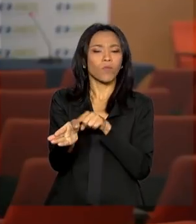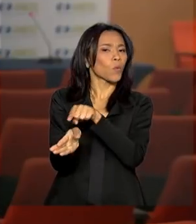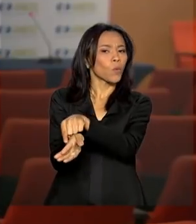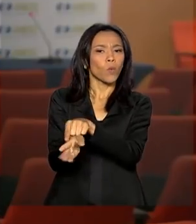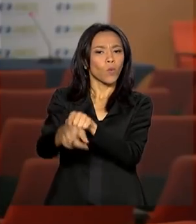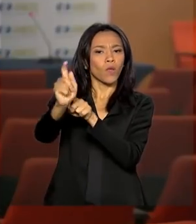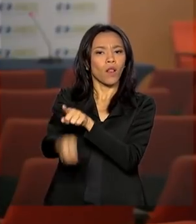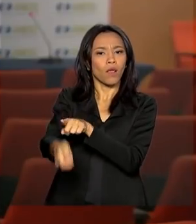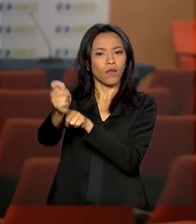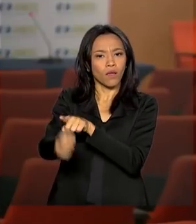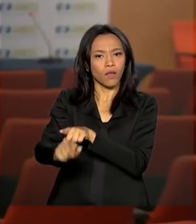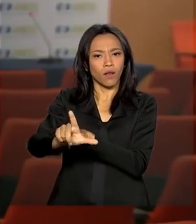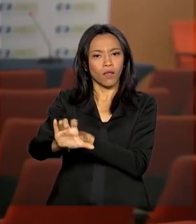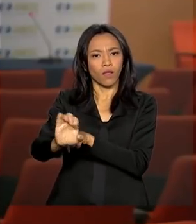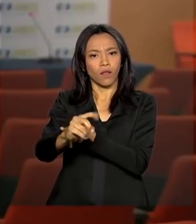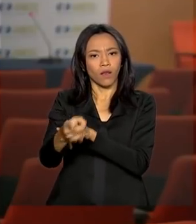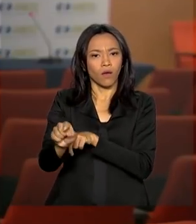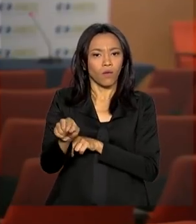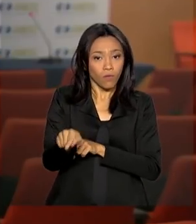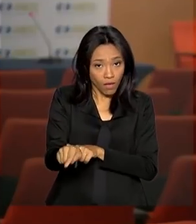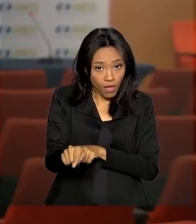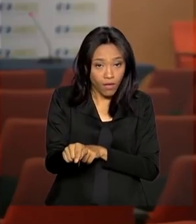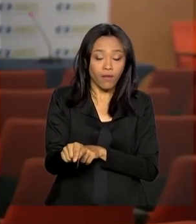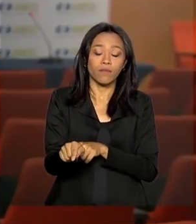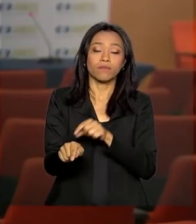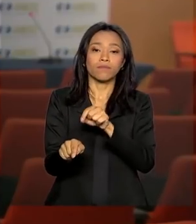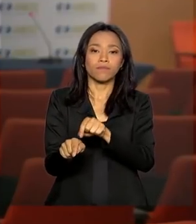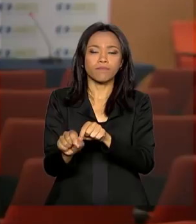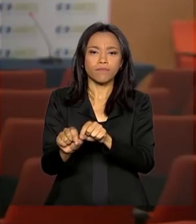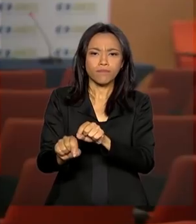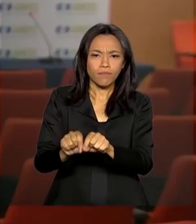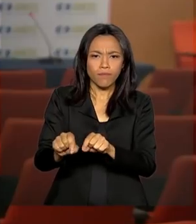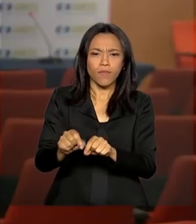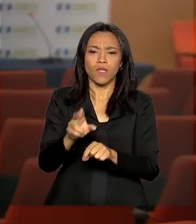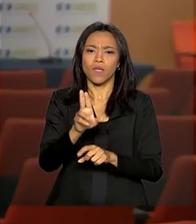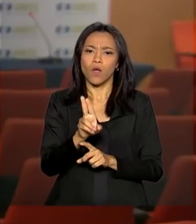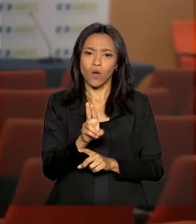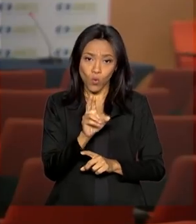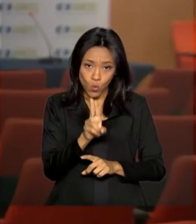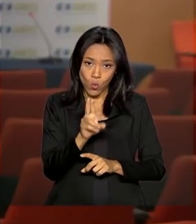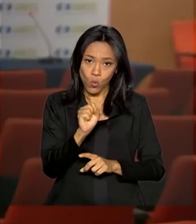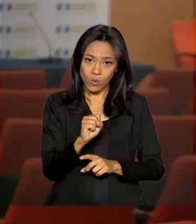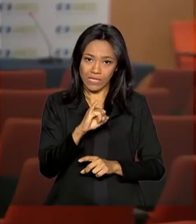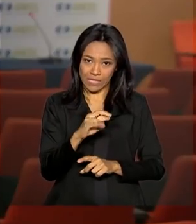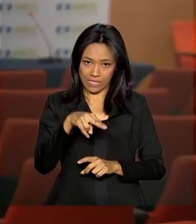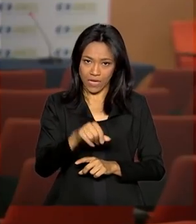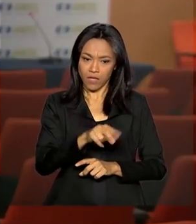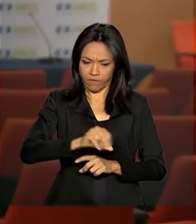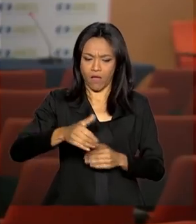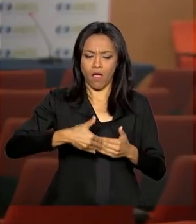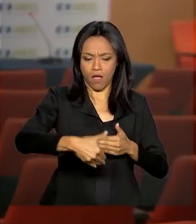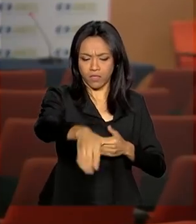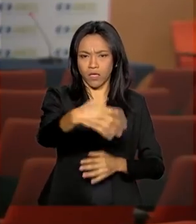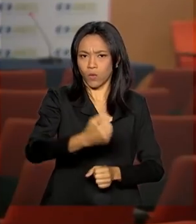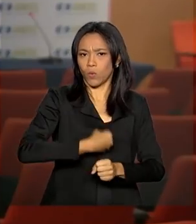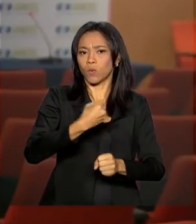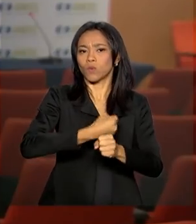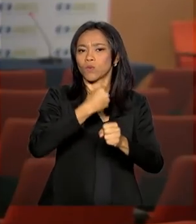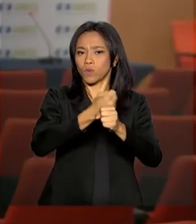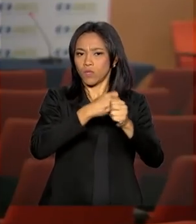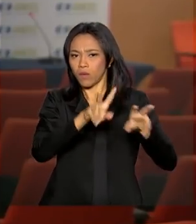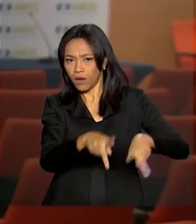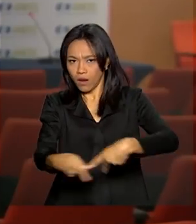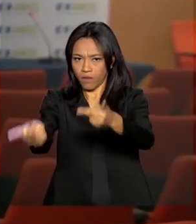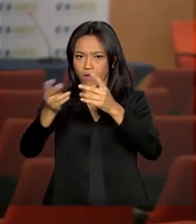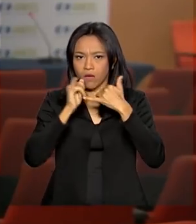leiloados justamente a capacidade instalada, as usinas que serão construídas para fornecer essa energia para o